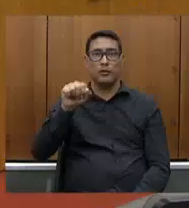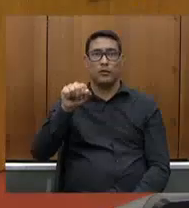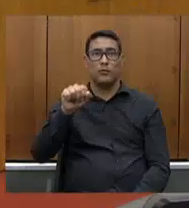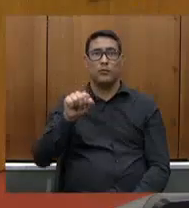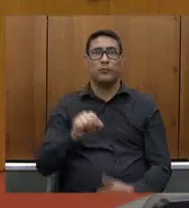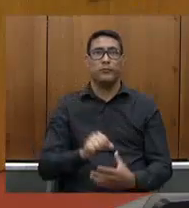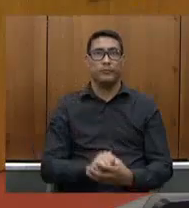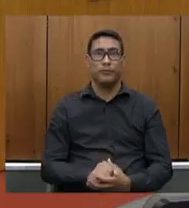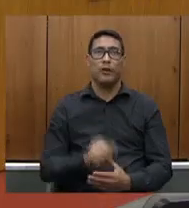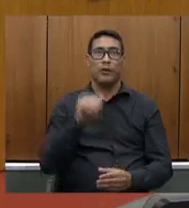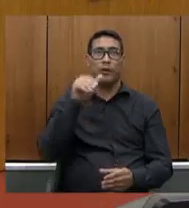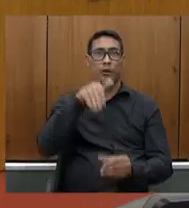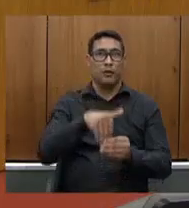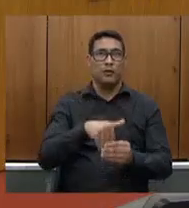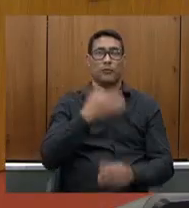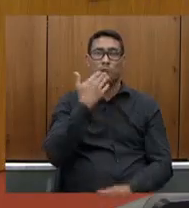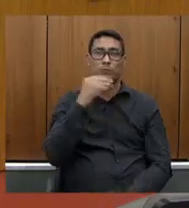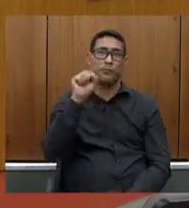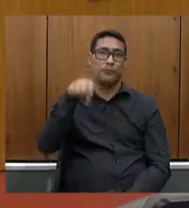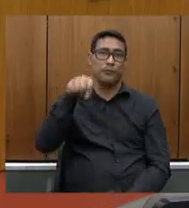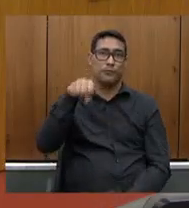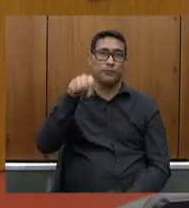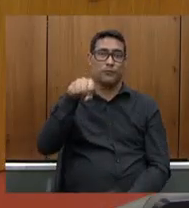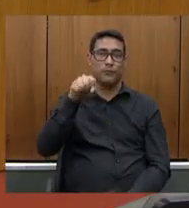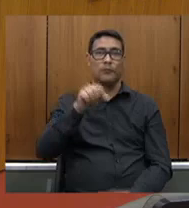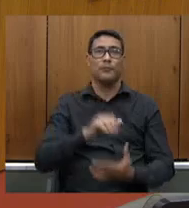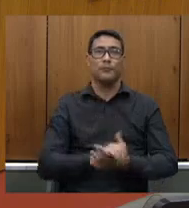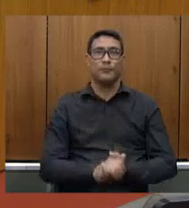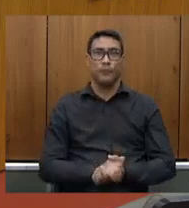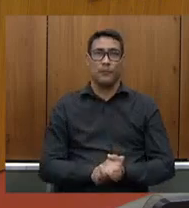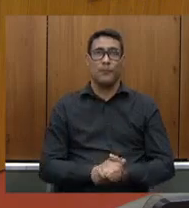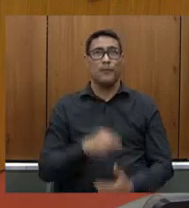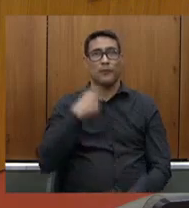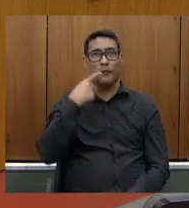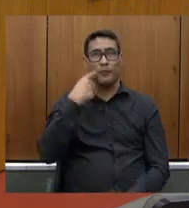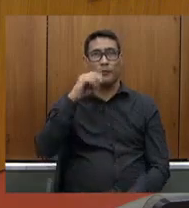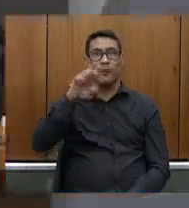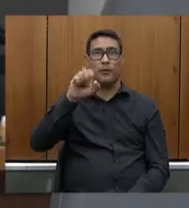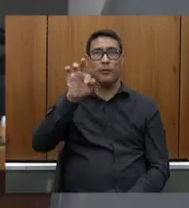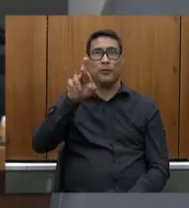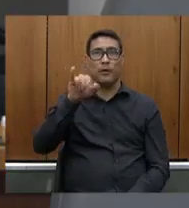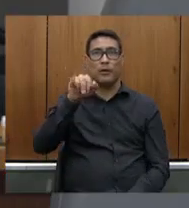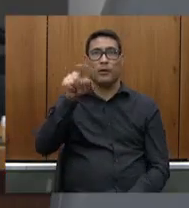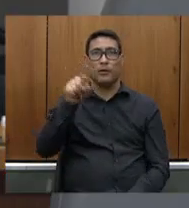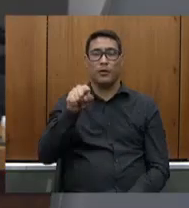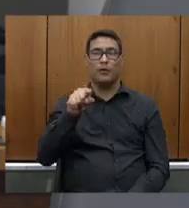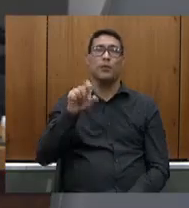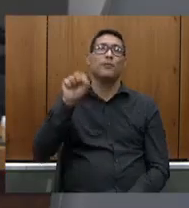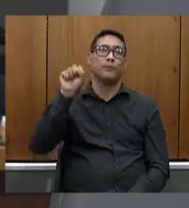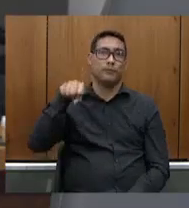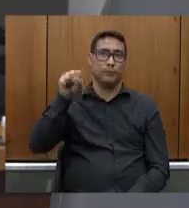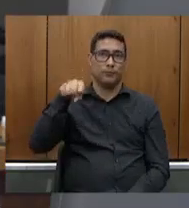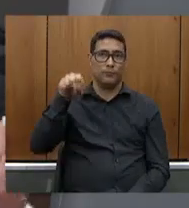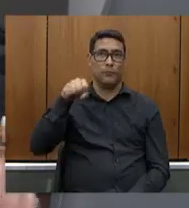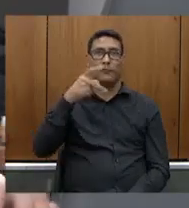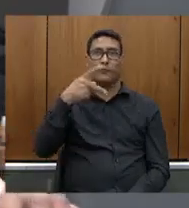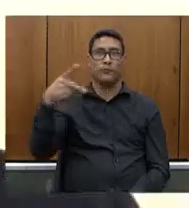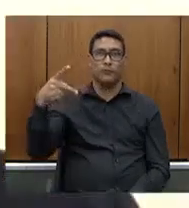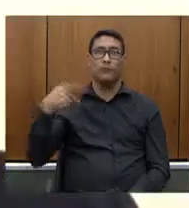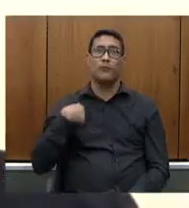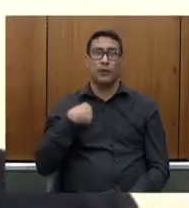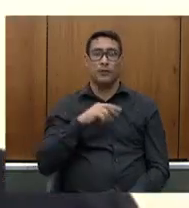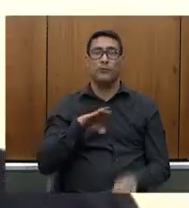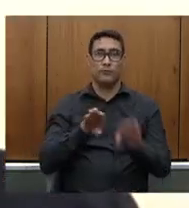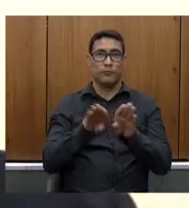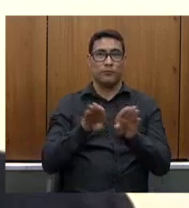eu voto sim presidente como vota a deputada Beatriz sim presidente eu também voto sim